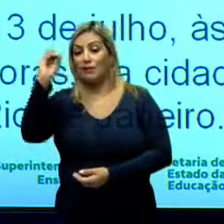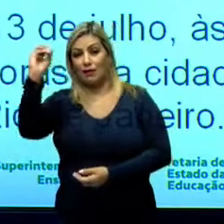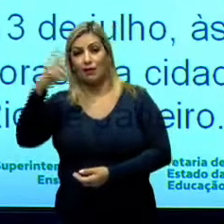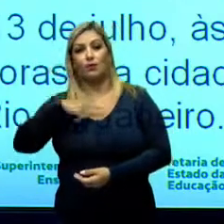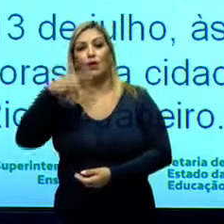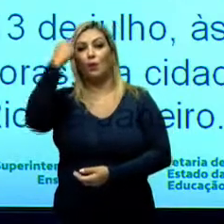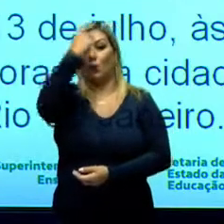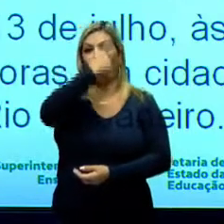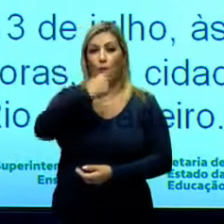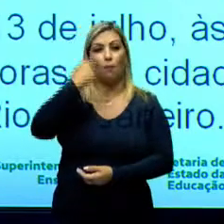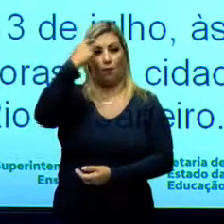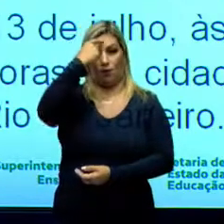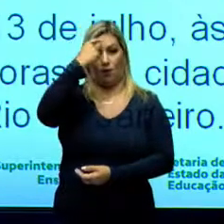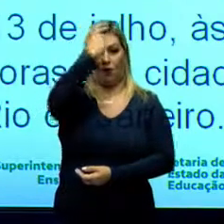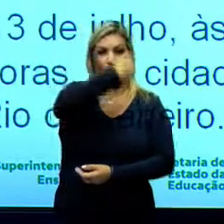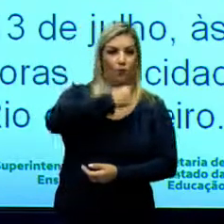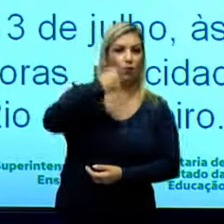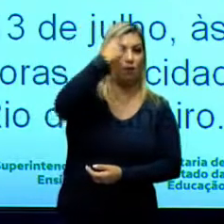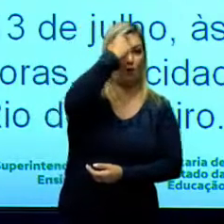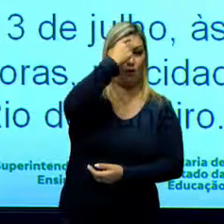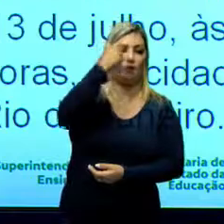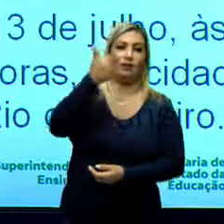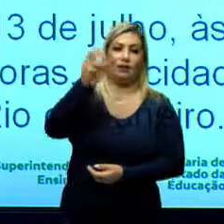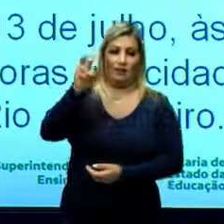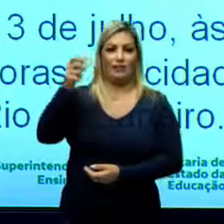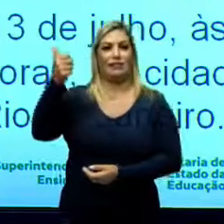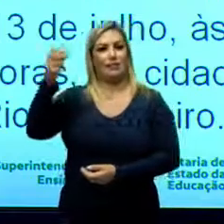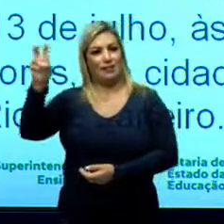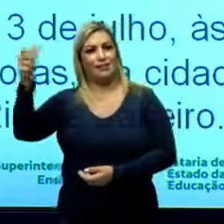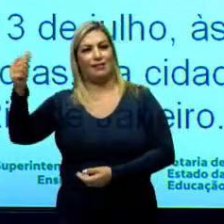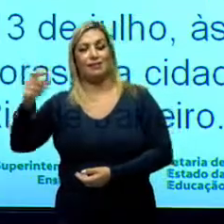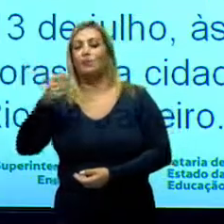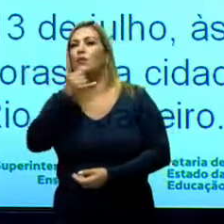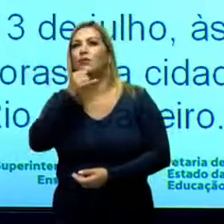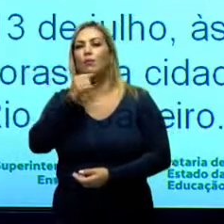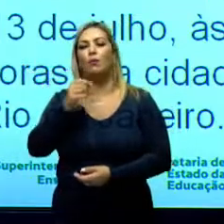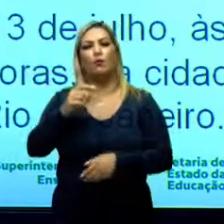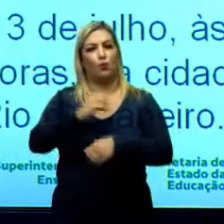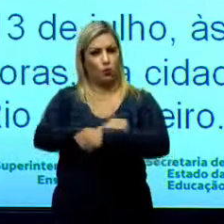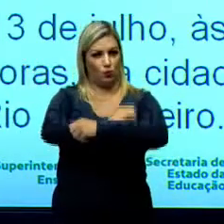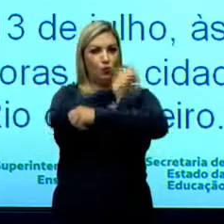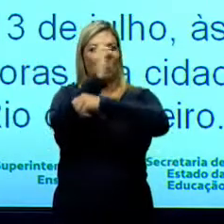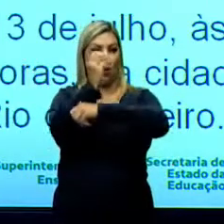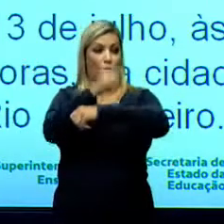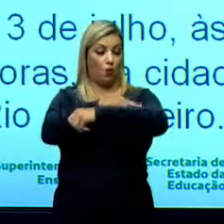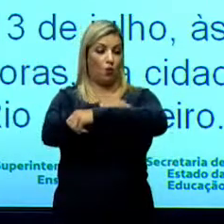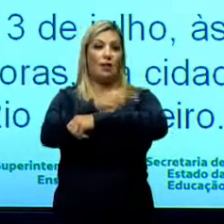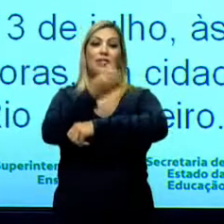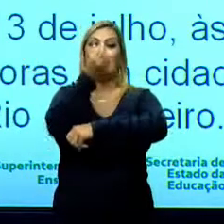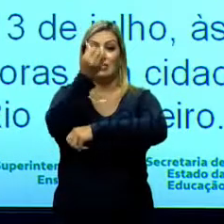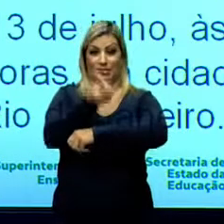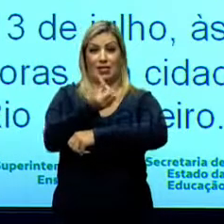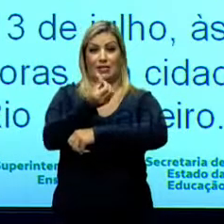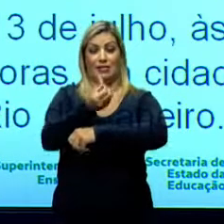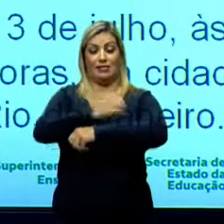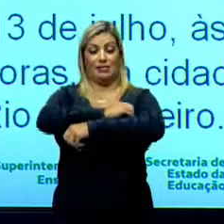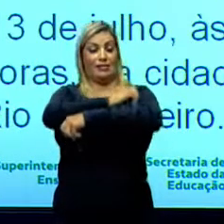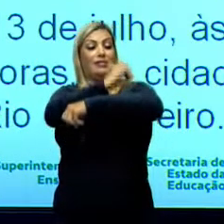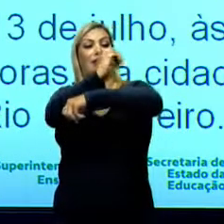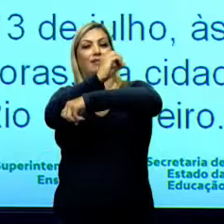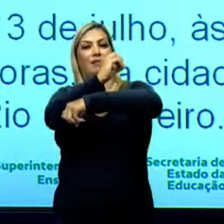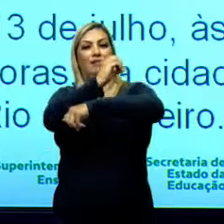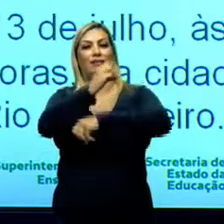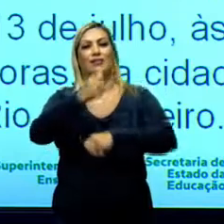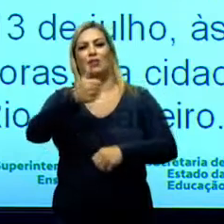uma hora. Da mesma forma, se você olha lá o Sol nascendo, 6 horas da manhã. E se a gente pegar ali, 12 horas dia, 12